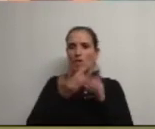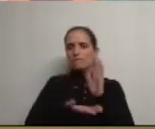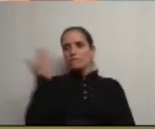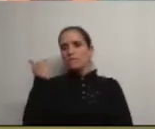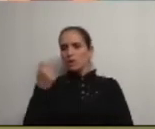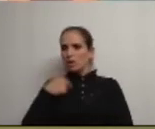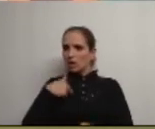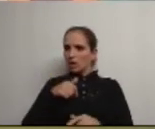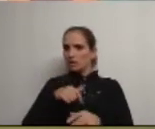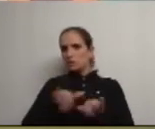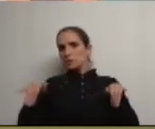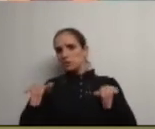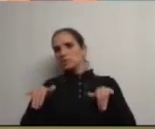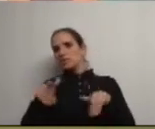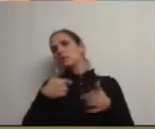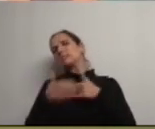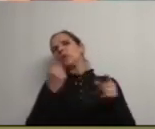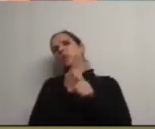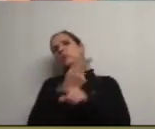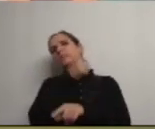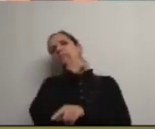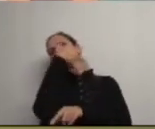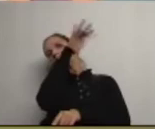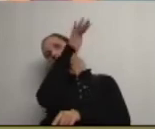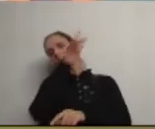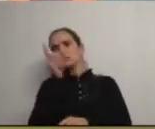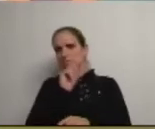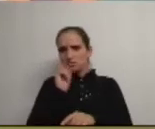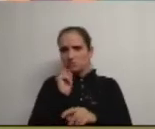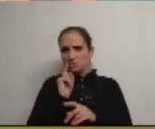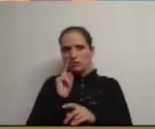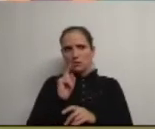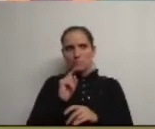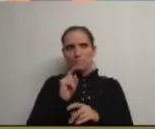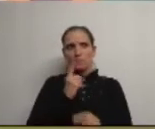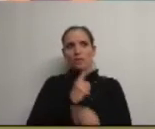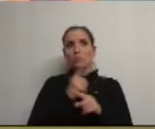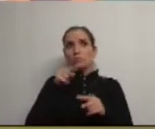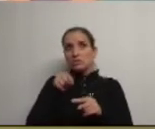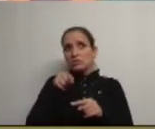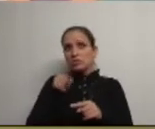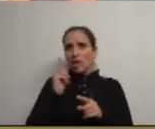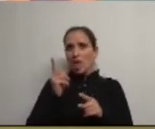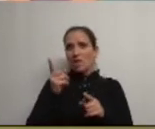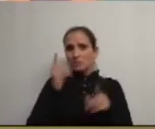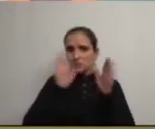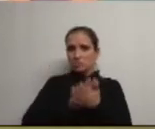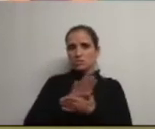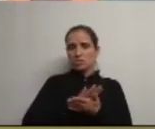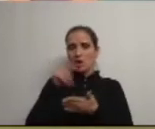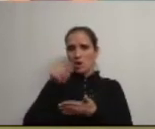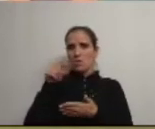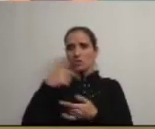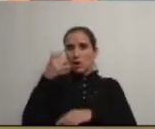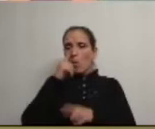e digo isto deve ser uma coisa lá para eles decidirem porque é isto basicamente que está em causa nós temos aqui